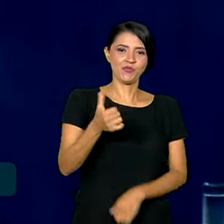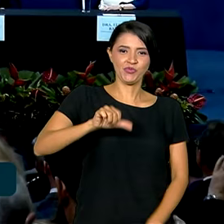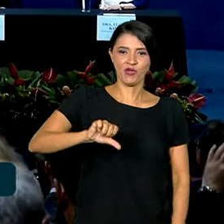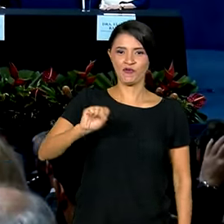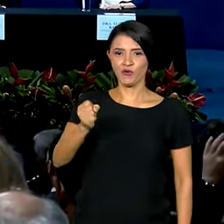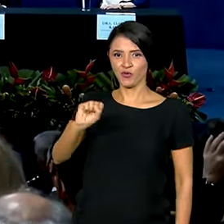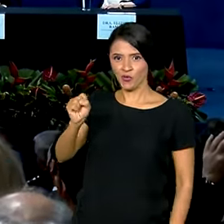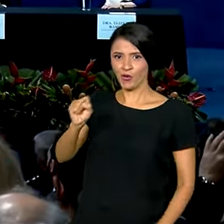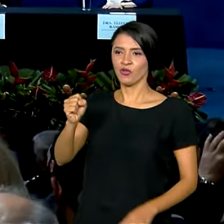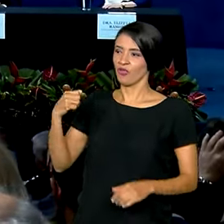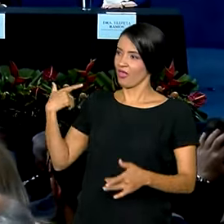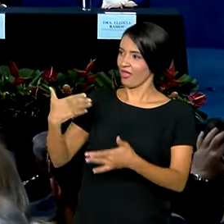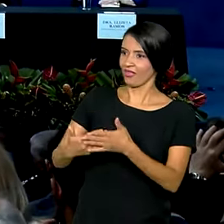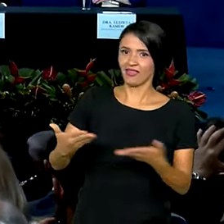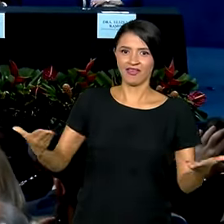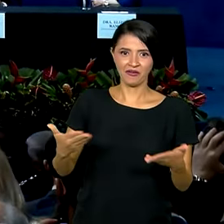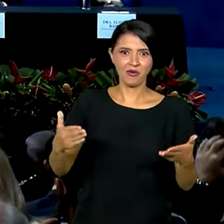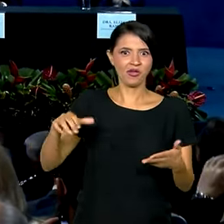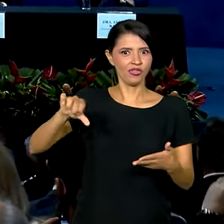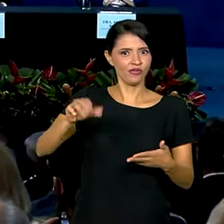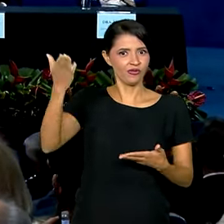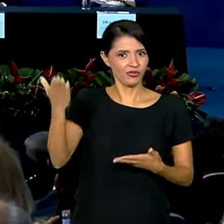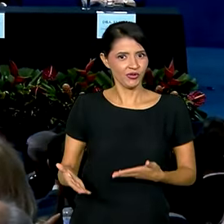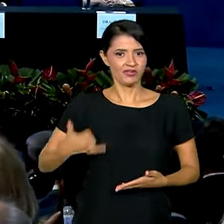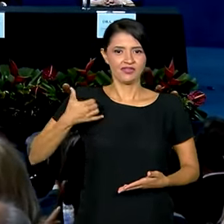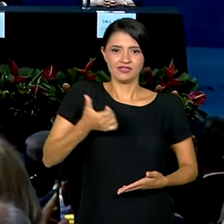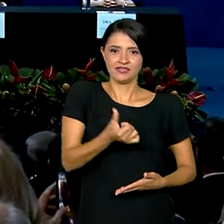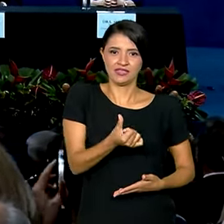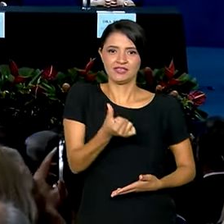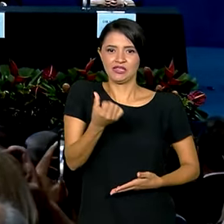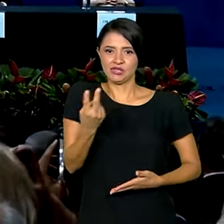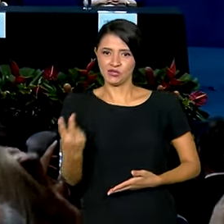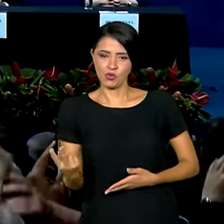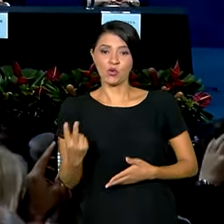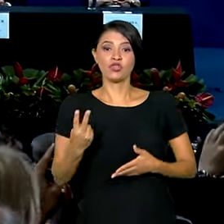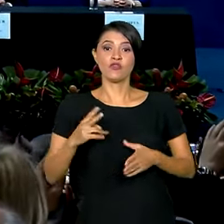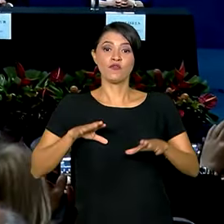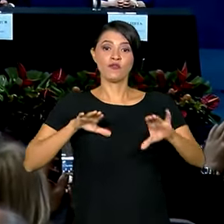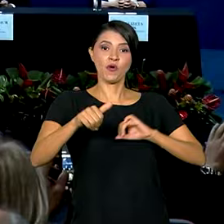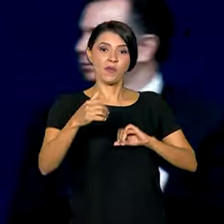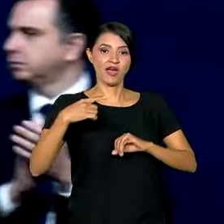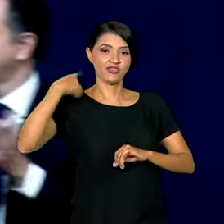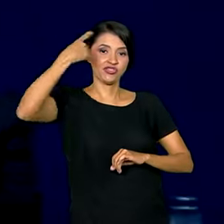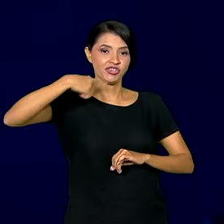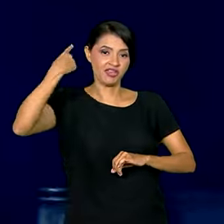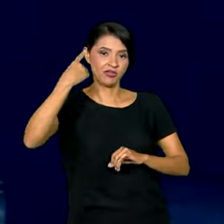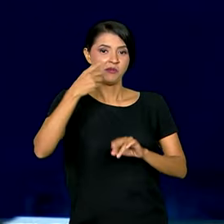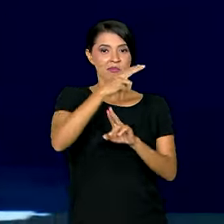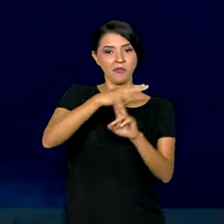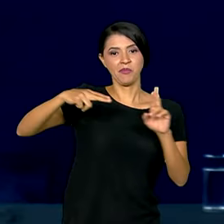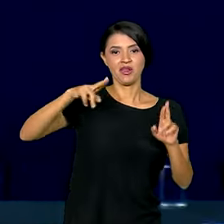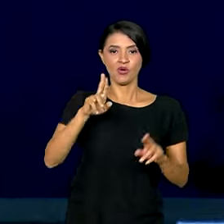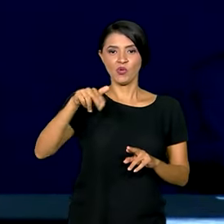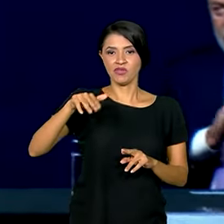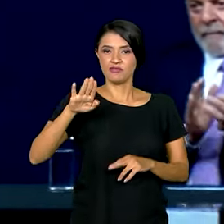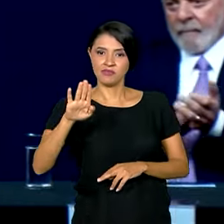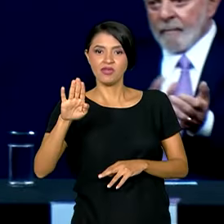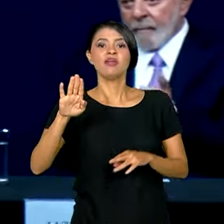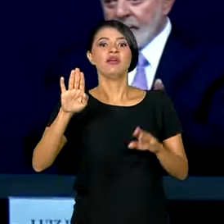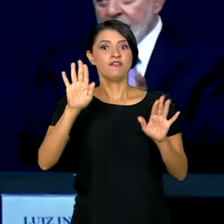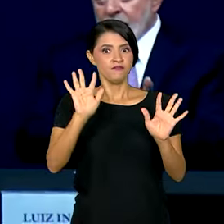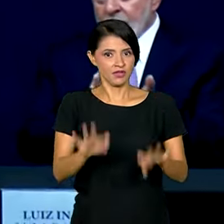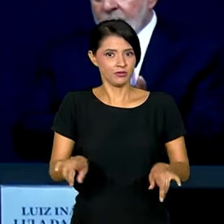Ele tem 62 anos, é formado em Direito pela Universidade de Brasília, onde também concluiu